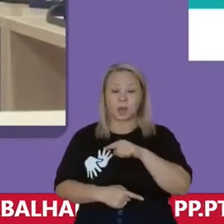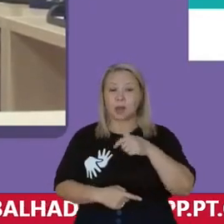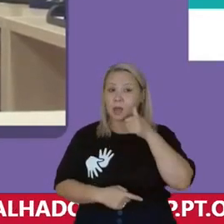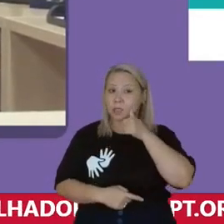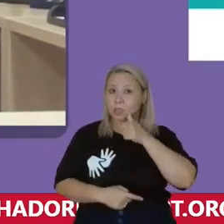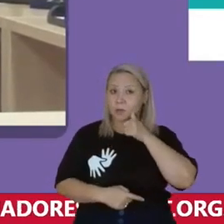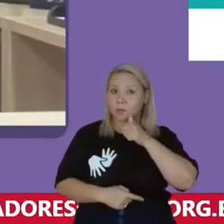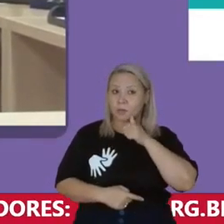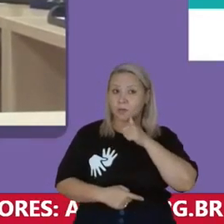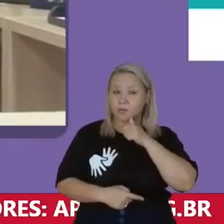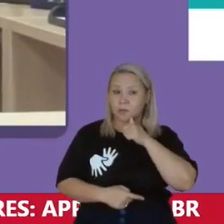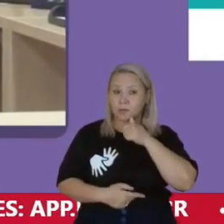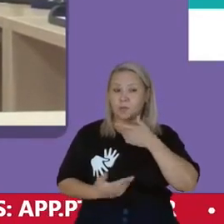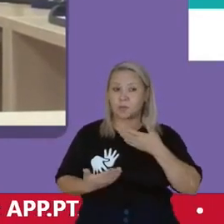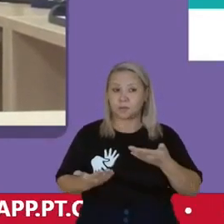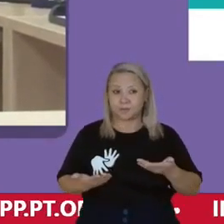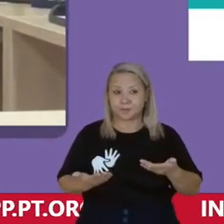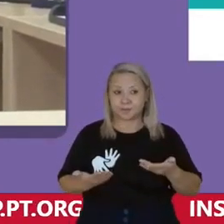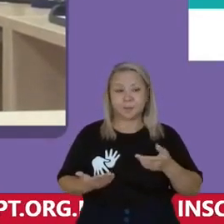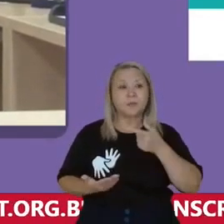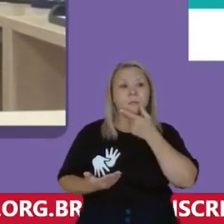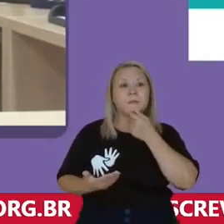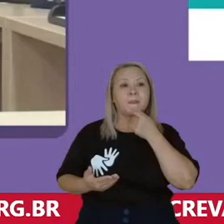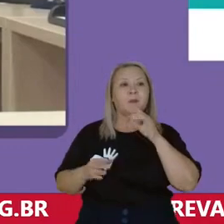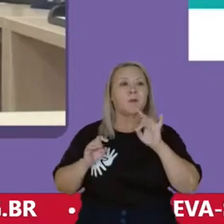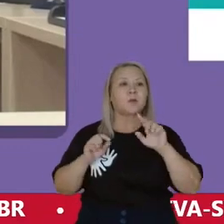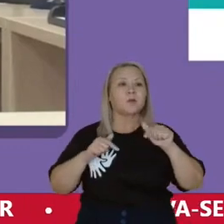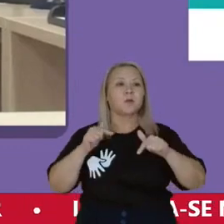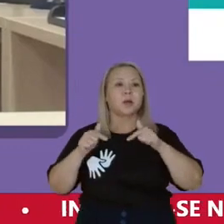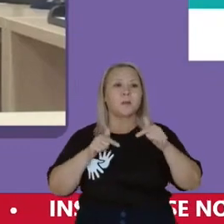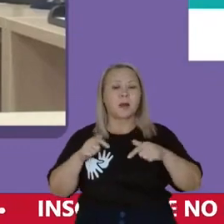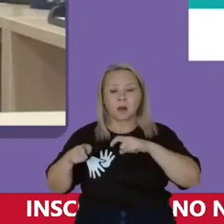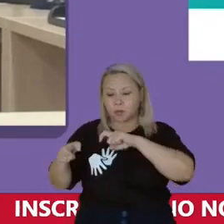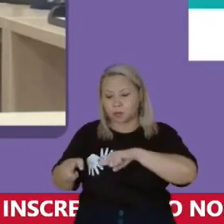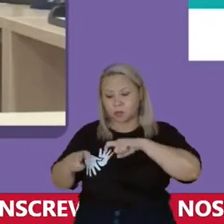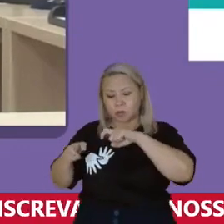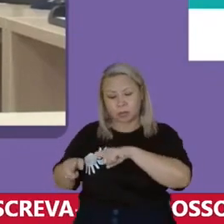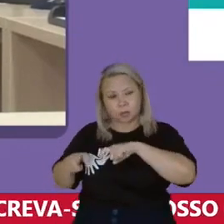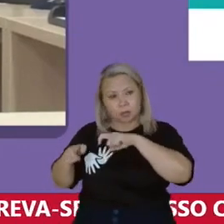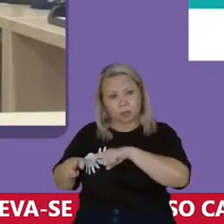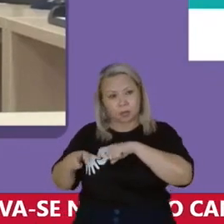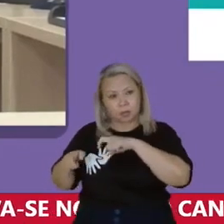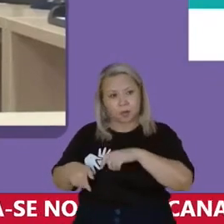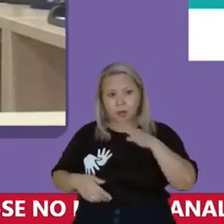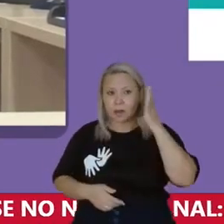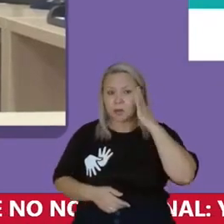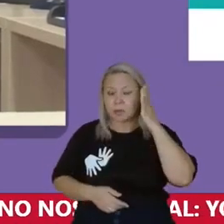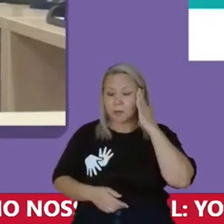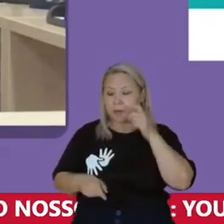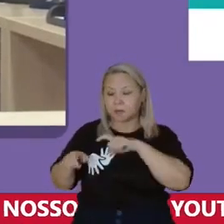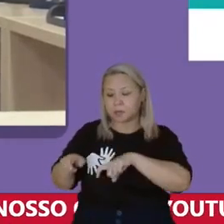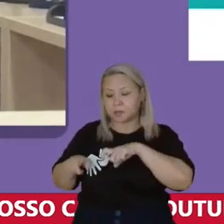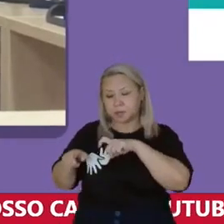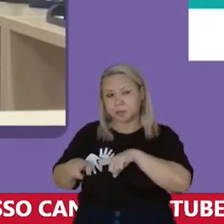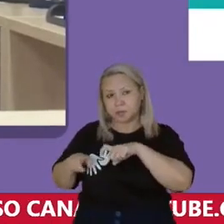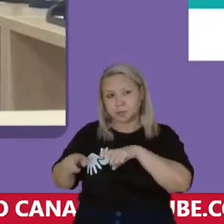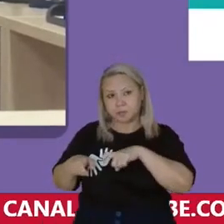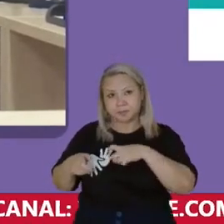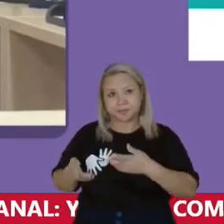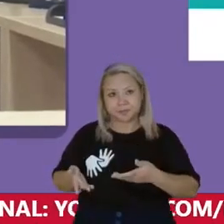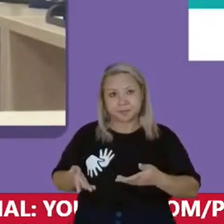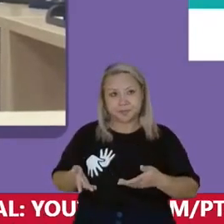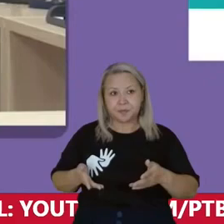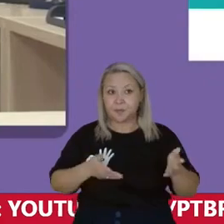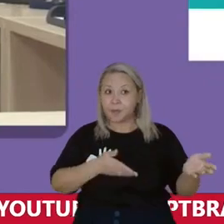À medida que o homem só trabalhava na lavoura Só sabiam fazer aquilo Porque eles